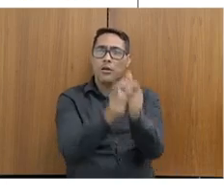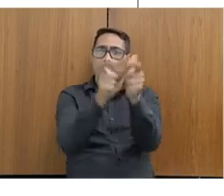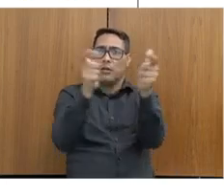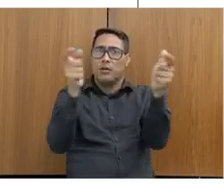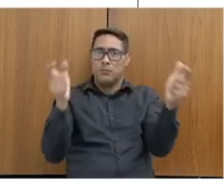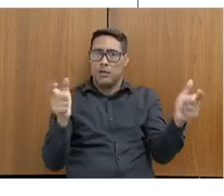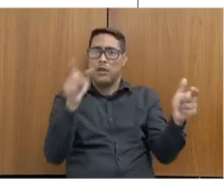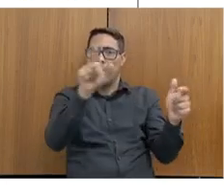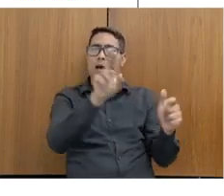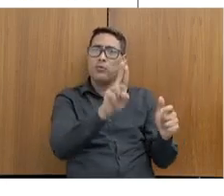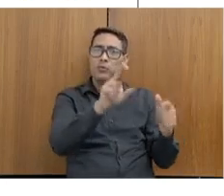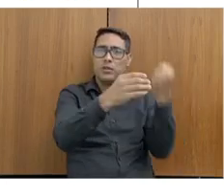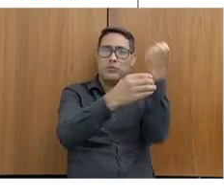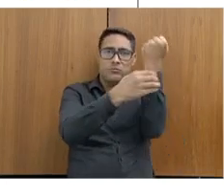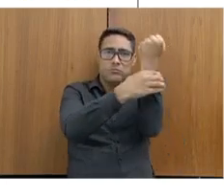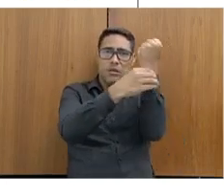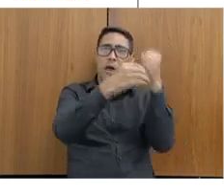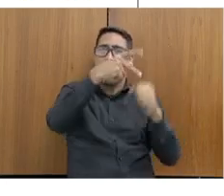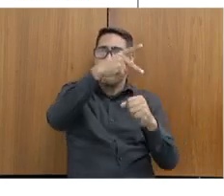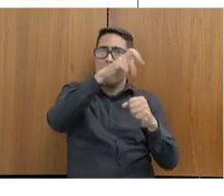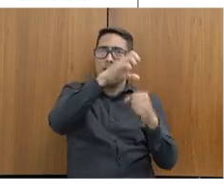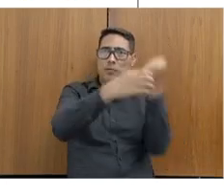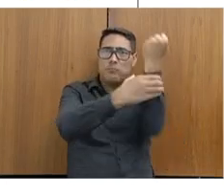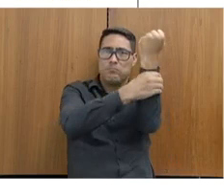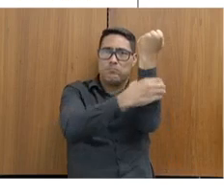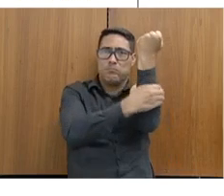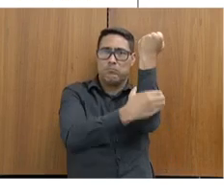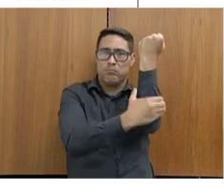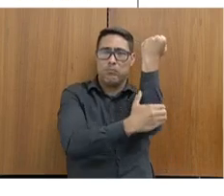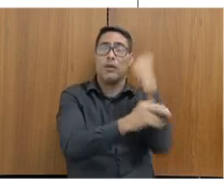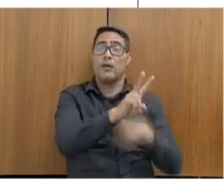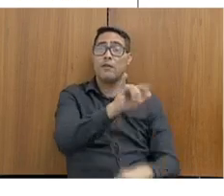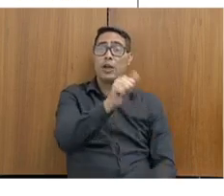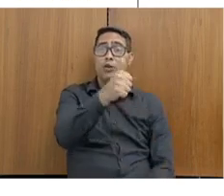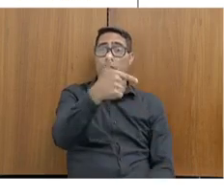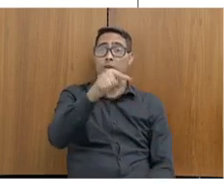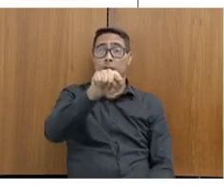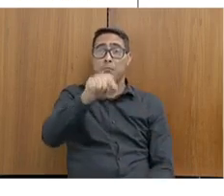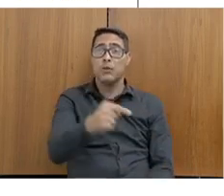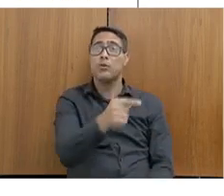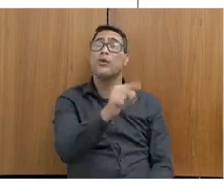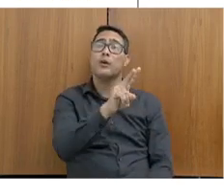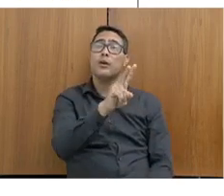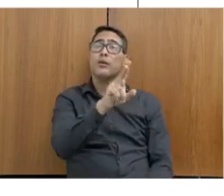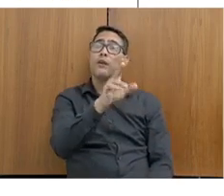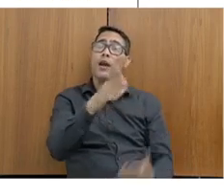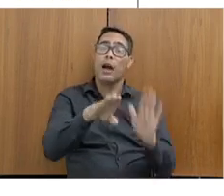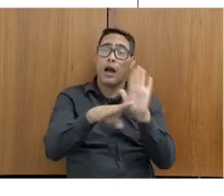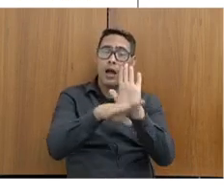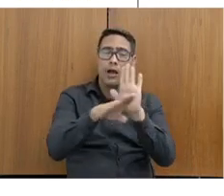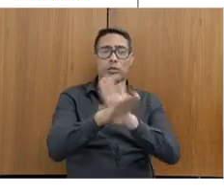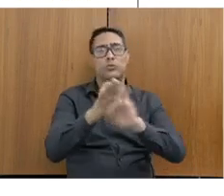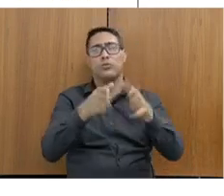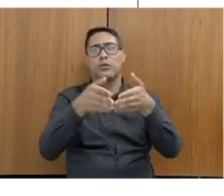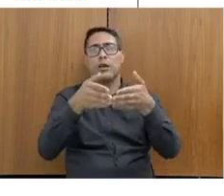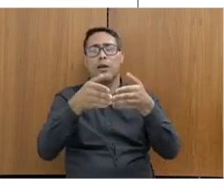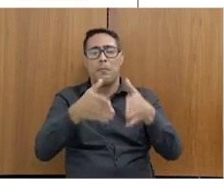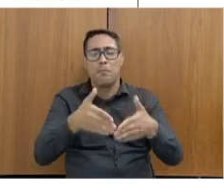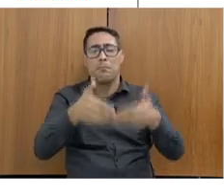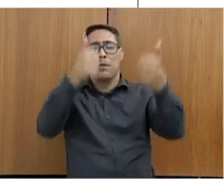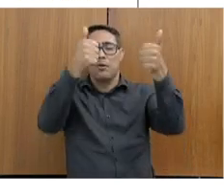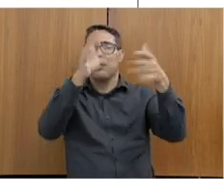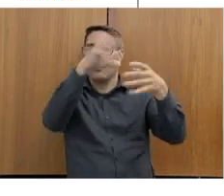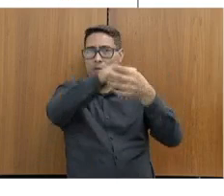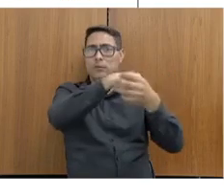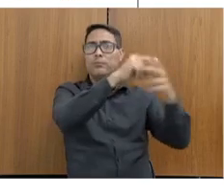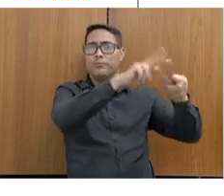eletrônico, vão passar para ser 12 mil monitorados e isso vai desafogar também o sistema prisional. Só para que os senhores tenham uma ideia,